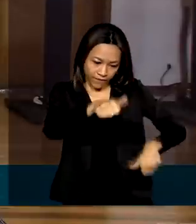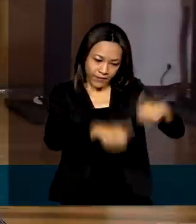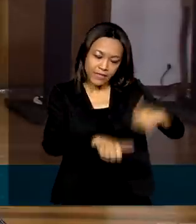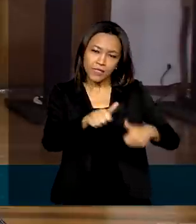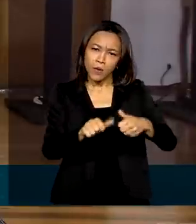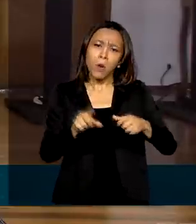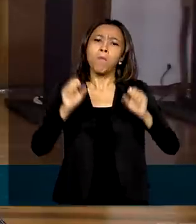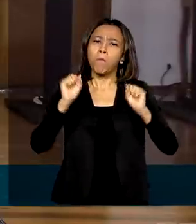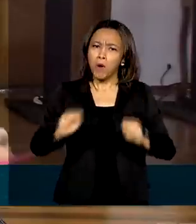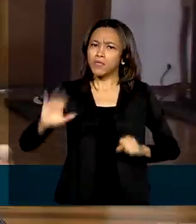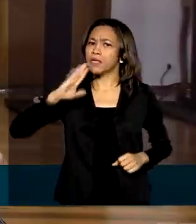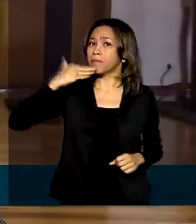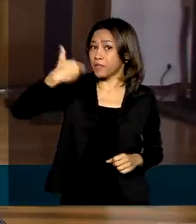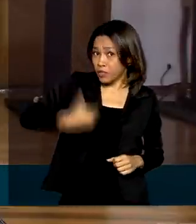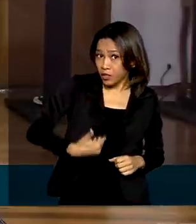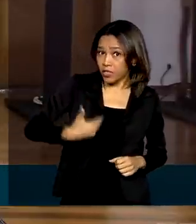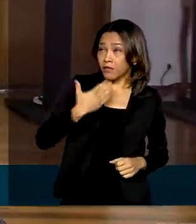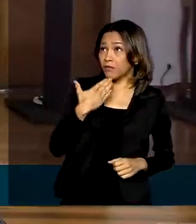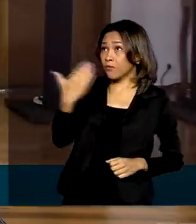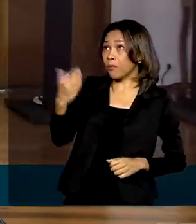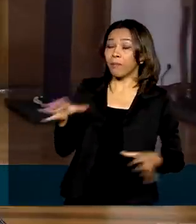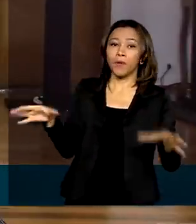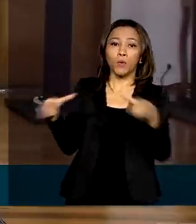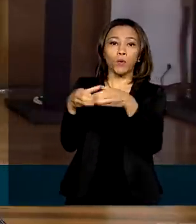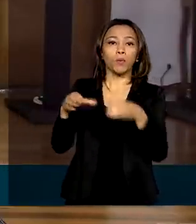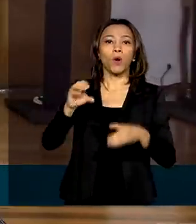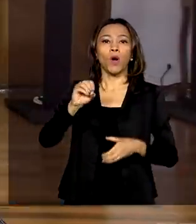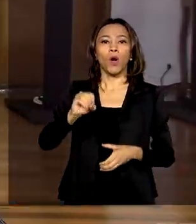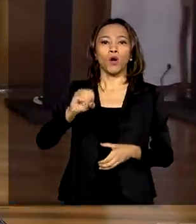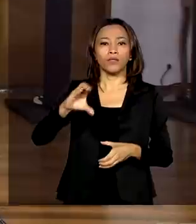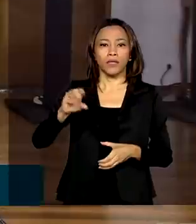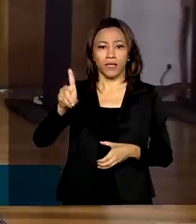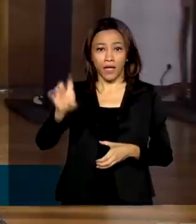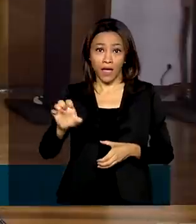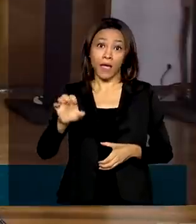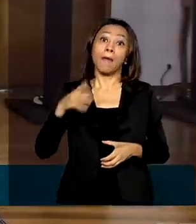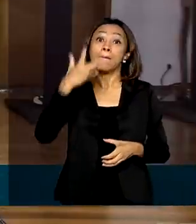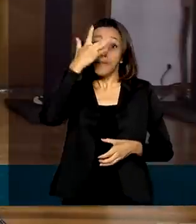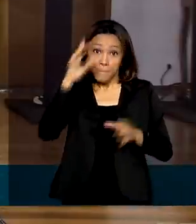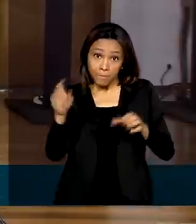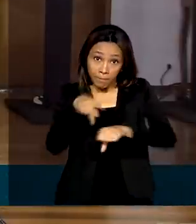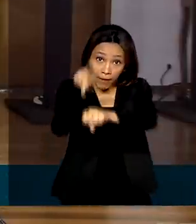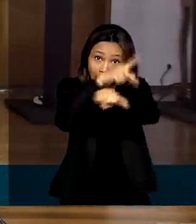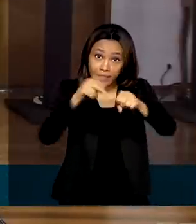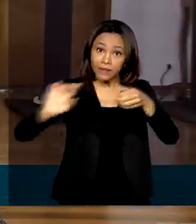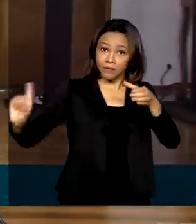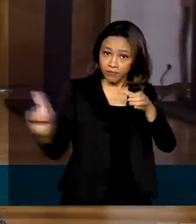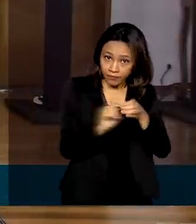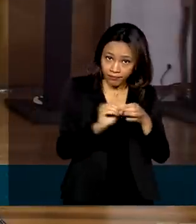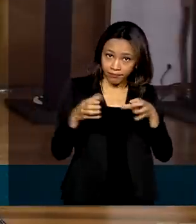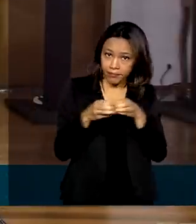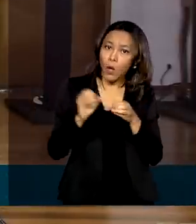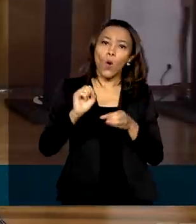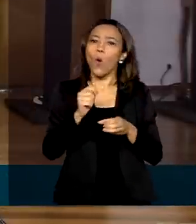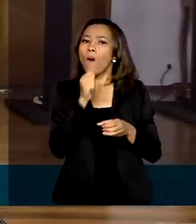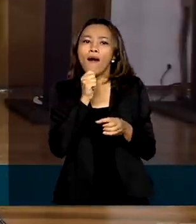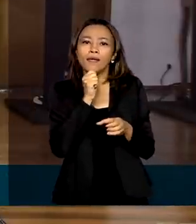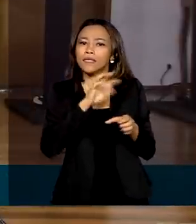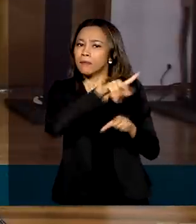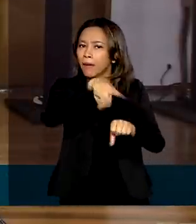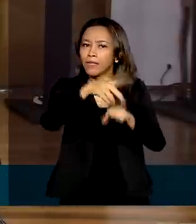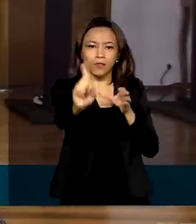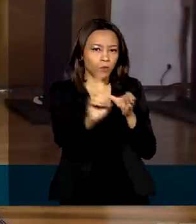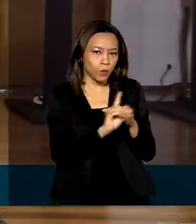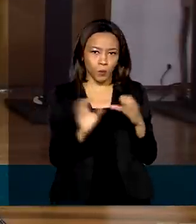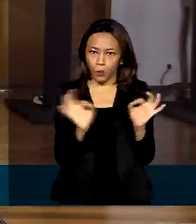podem ser solicitados à OCDE tanto por países membros quanto por países não membros. E é, na verdade, uma avaliação técnica,